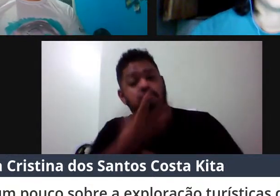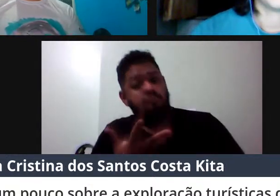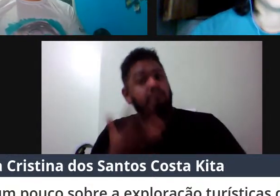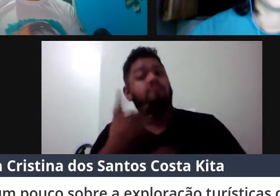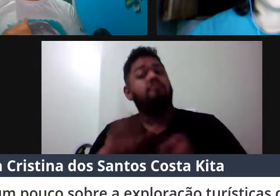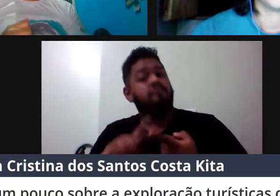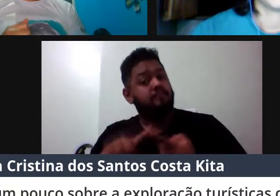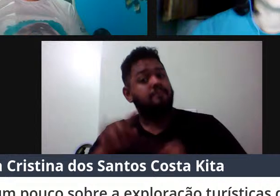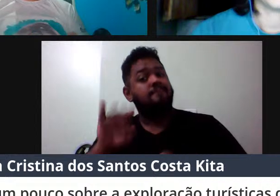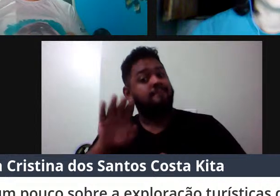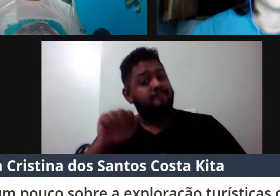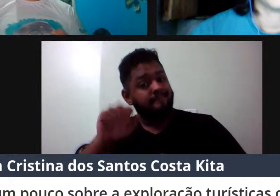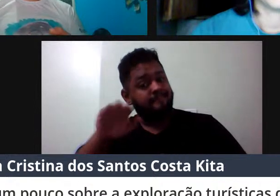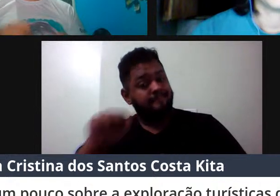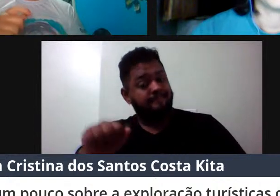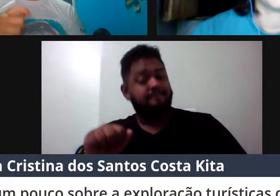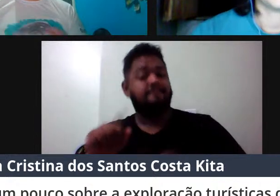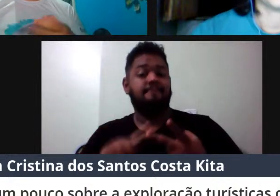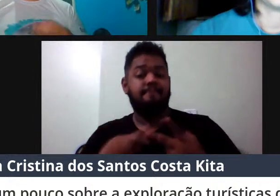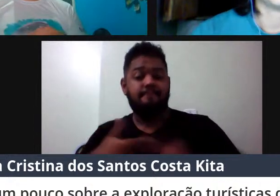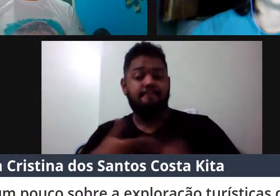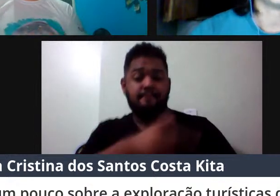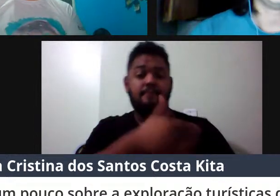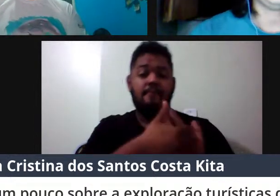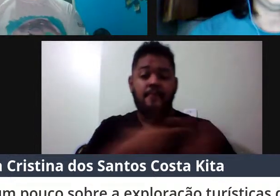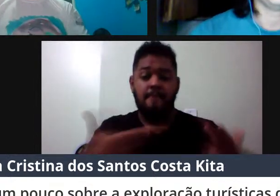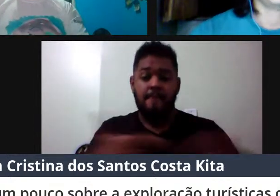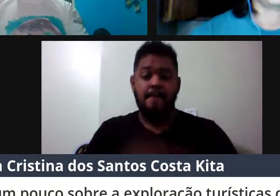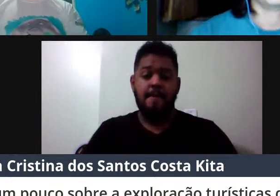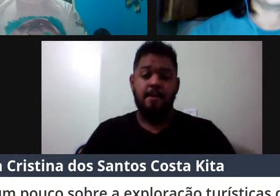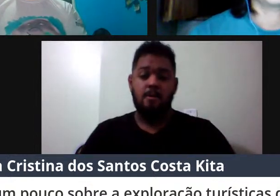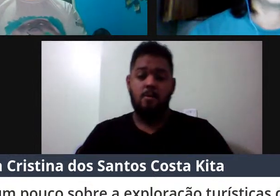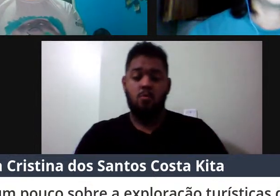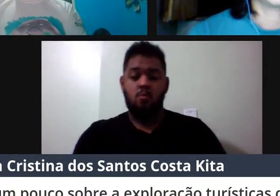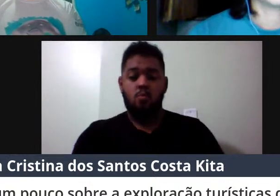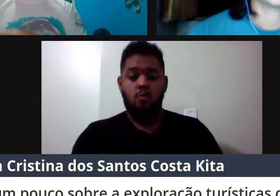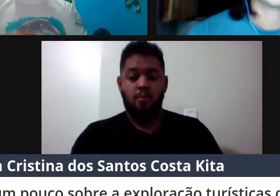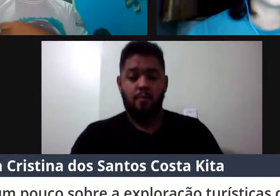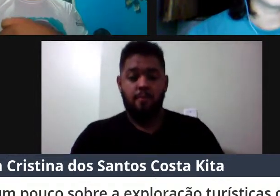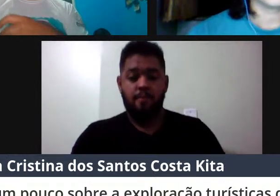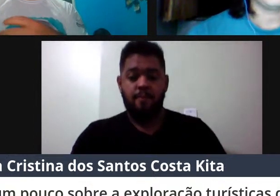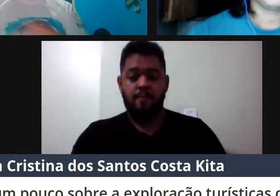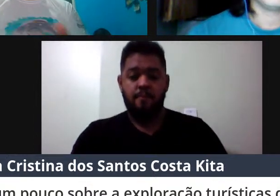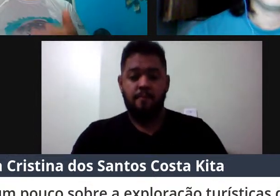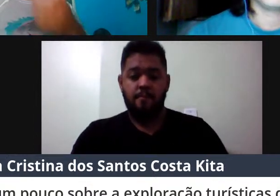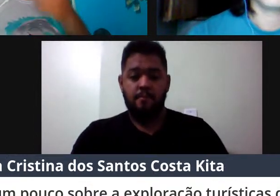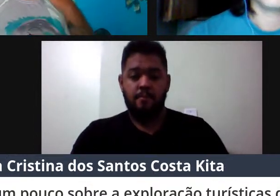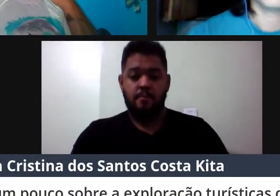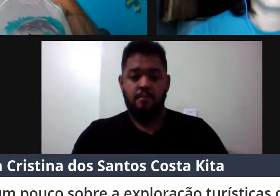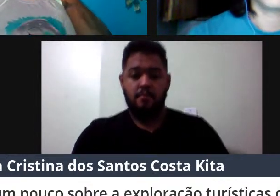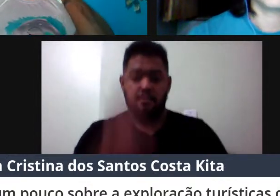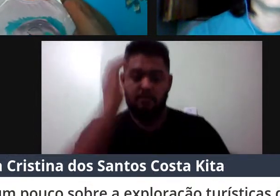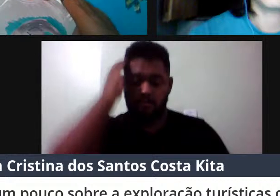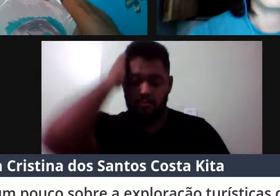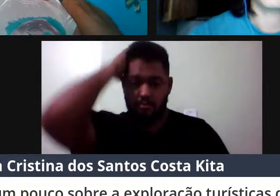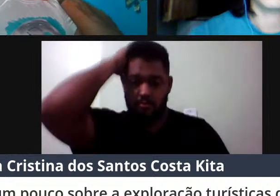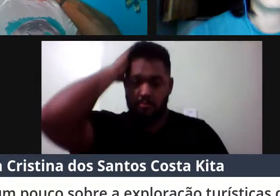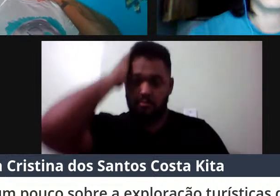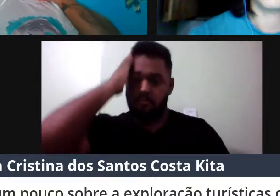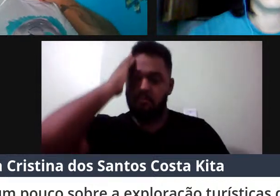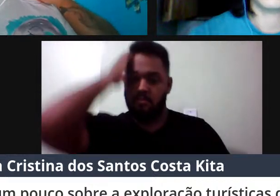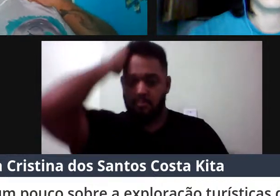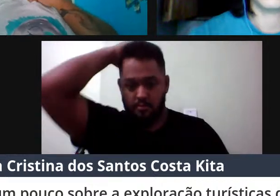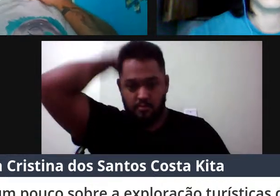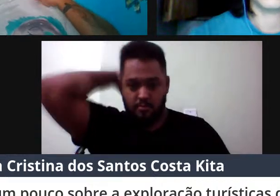IBAMA, ao Centro de Mamíferos Aquáticos, à Secretaria de Meio Ambiente, estão todos sabendo da exploração que está ocorrendo ali, né, uma pessoa que se